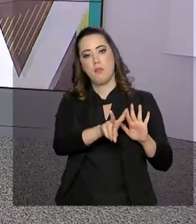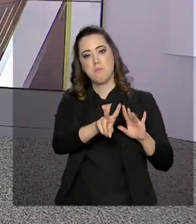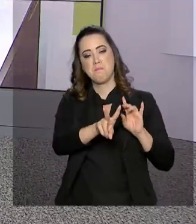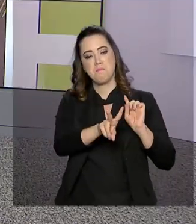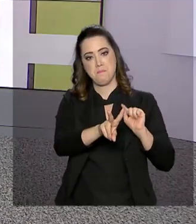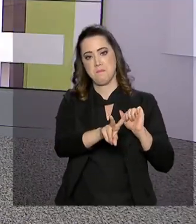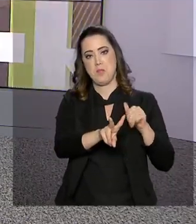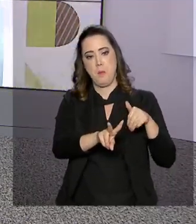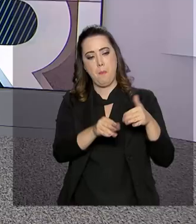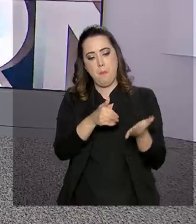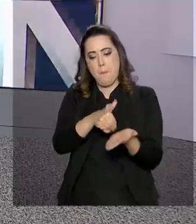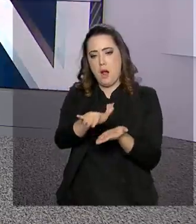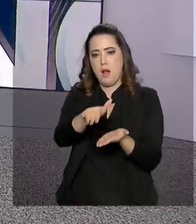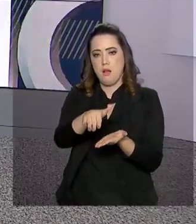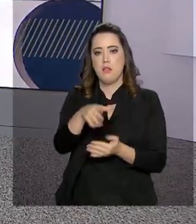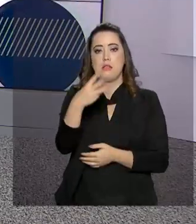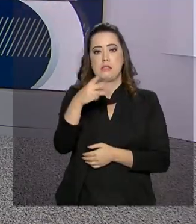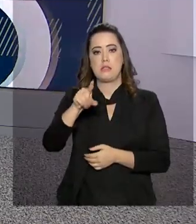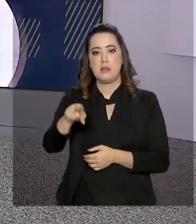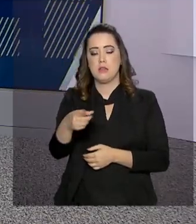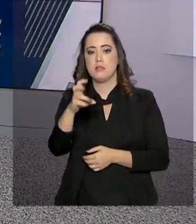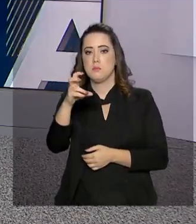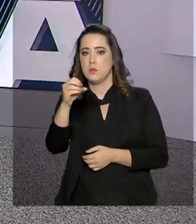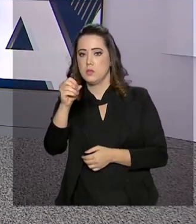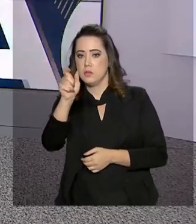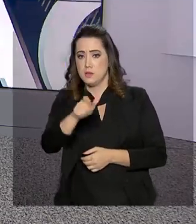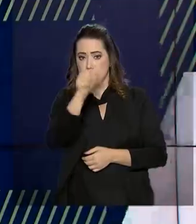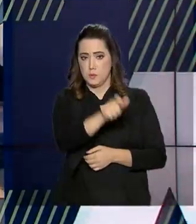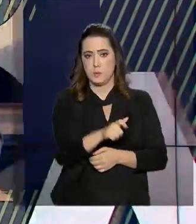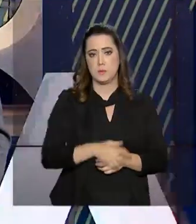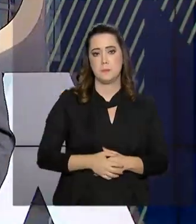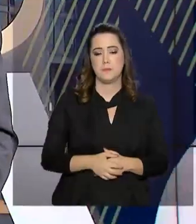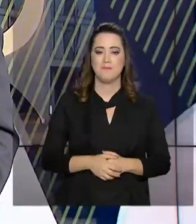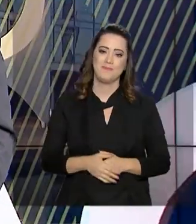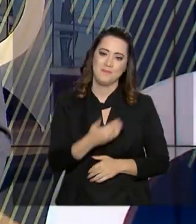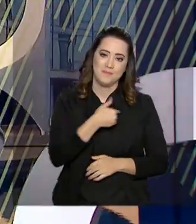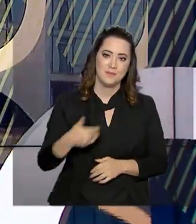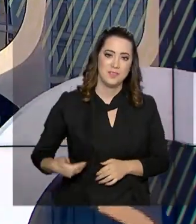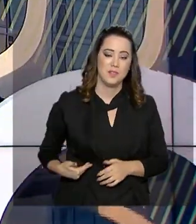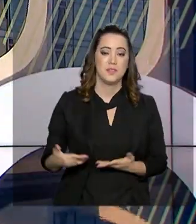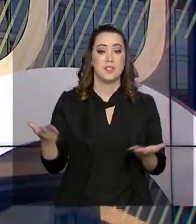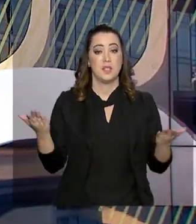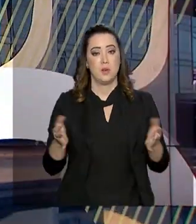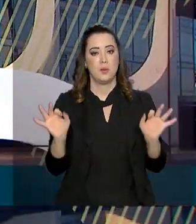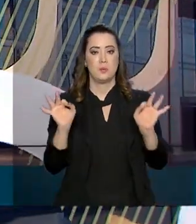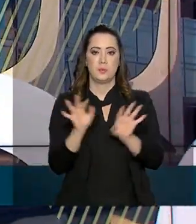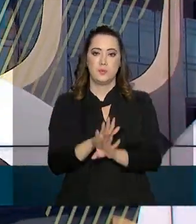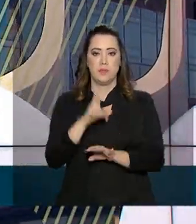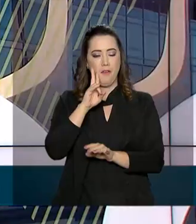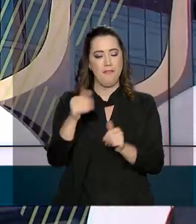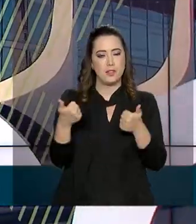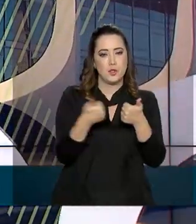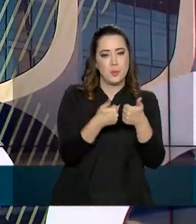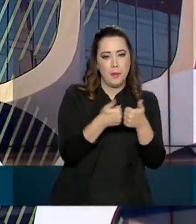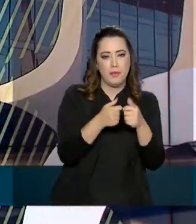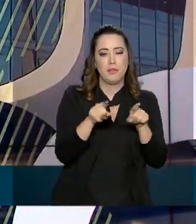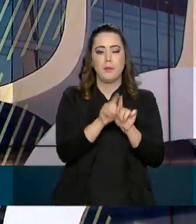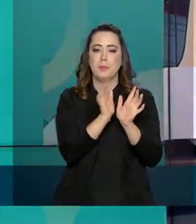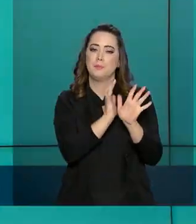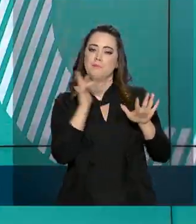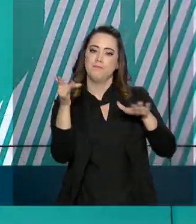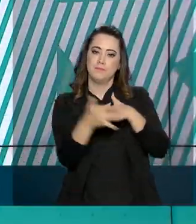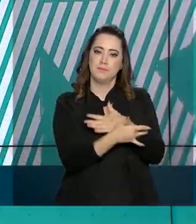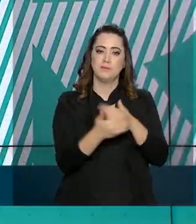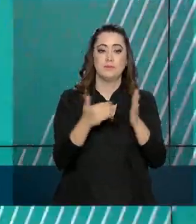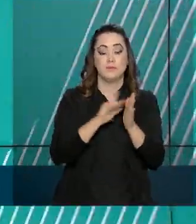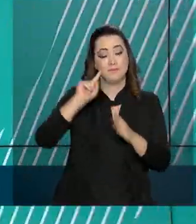com público-alvo de 3.500 empregados. O governo agora fica por aqui. Continue nos acompanhando também pelas redes